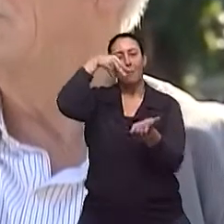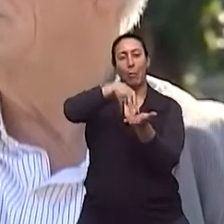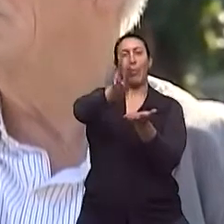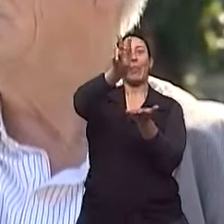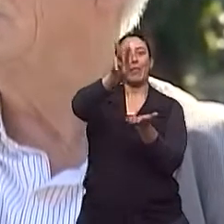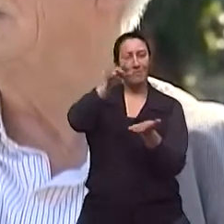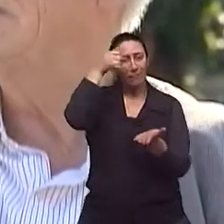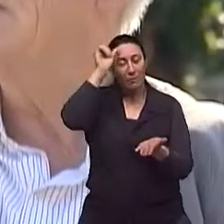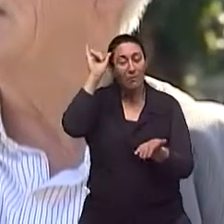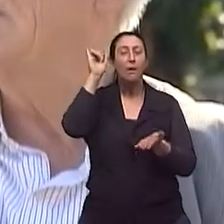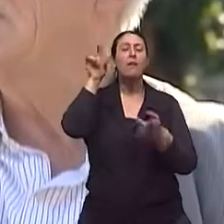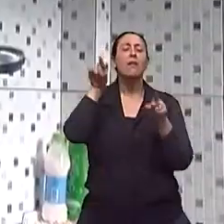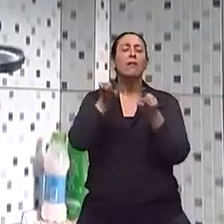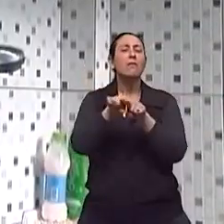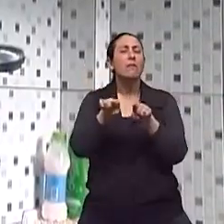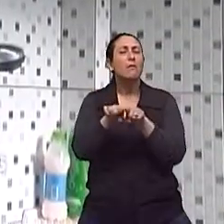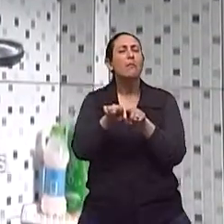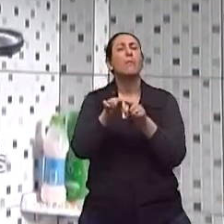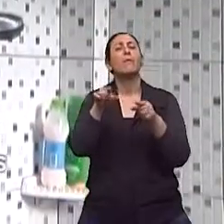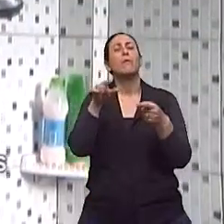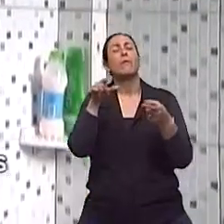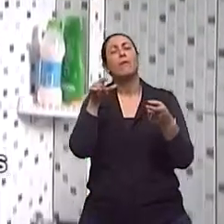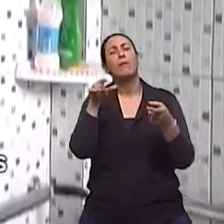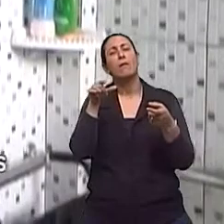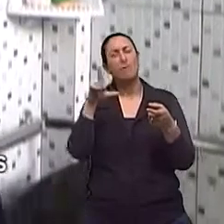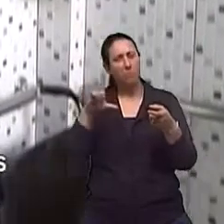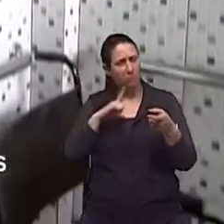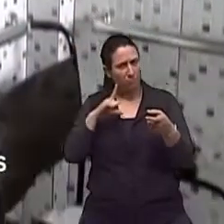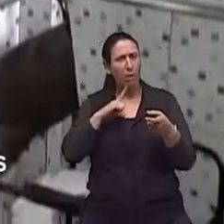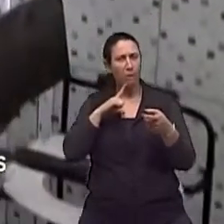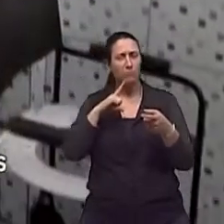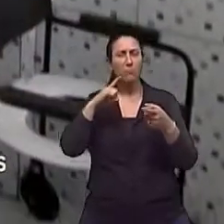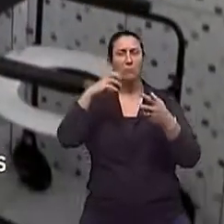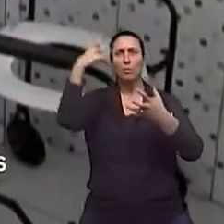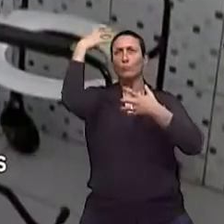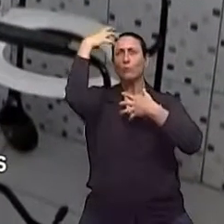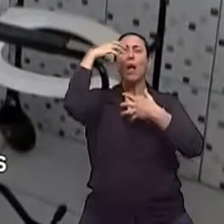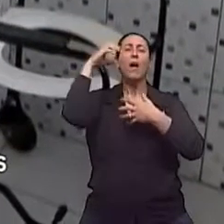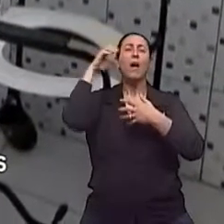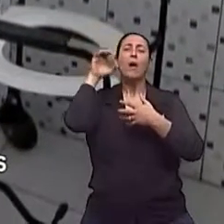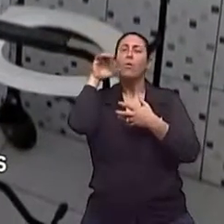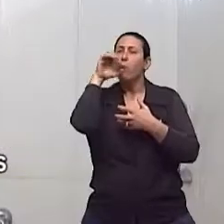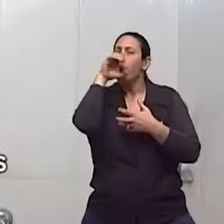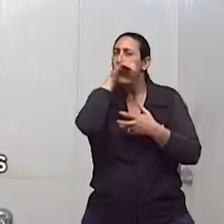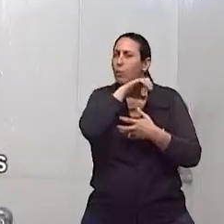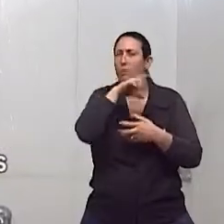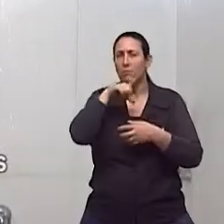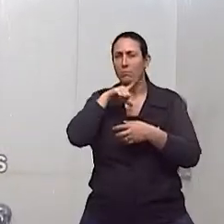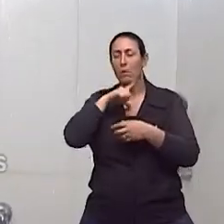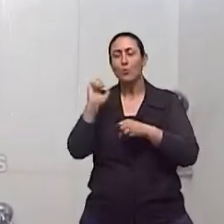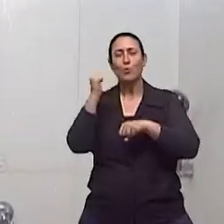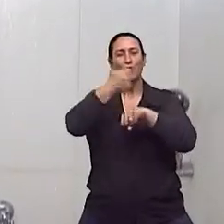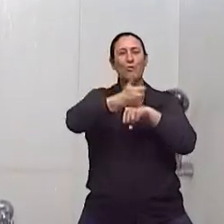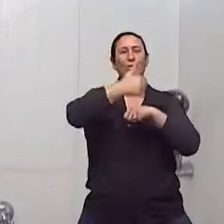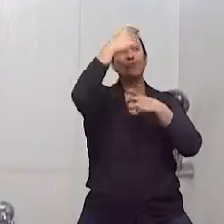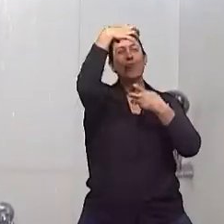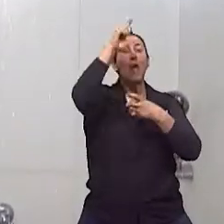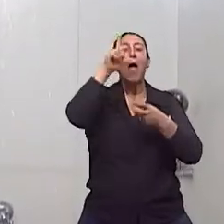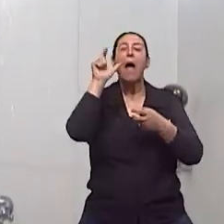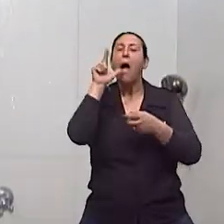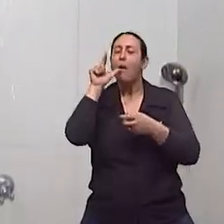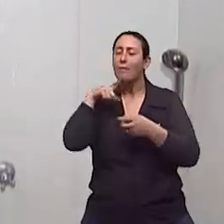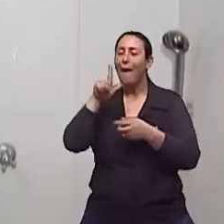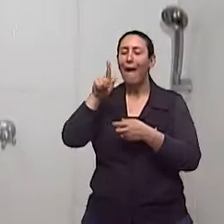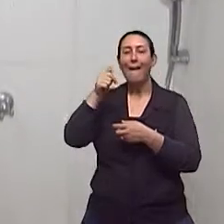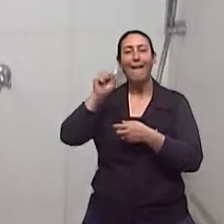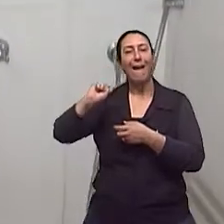nós estamos com o sistema de aquecimento a gás da água, né? Substituindo os chuveiros elétricos. Isso também